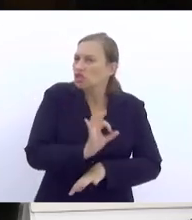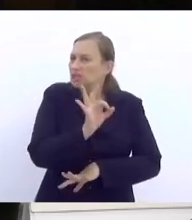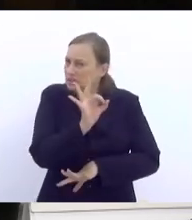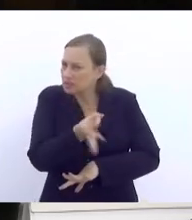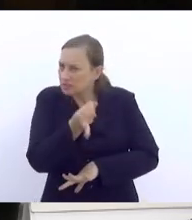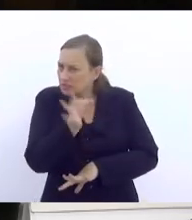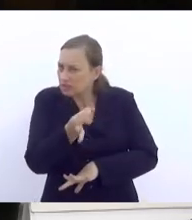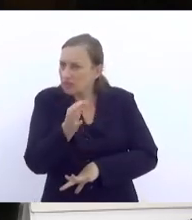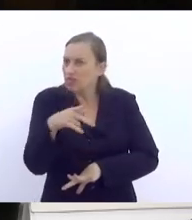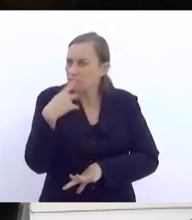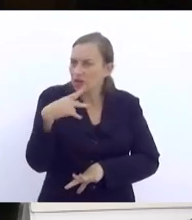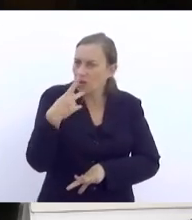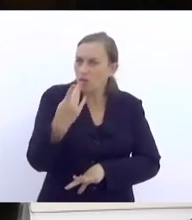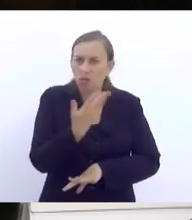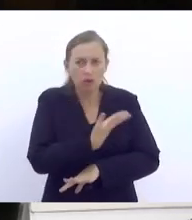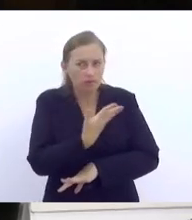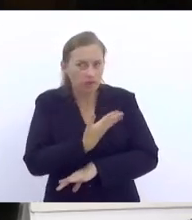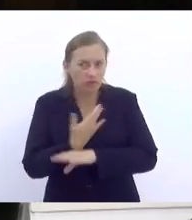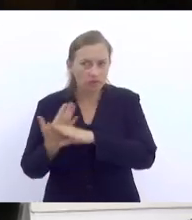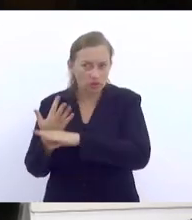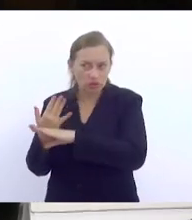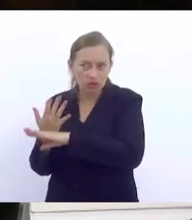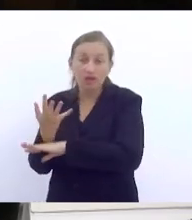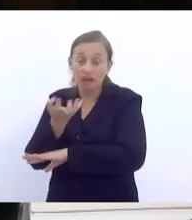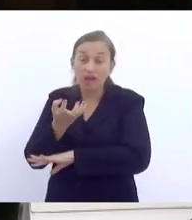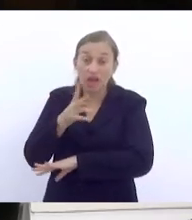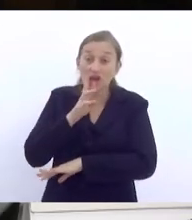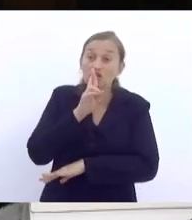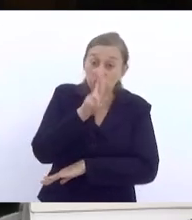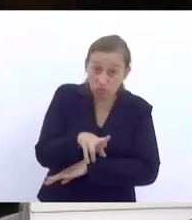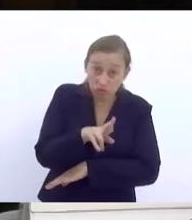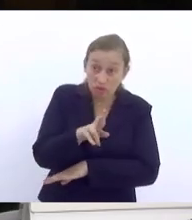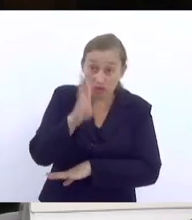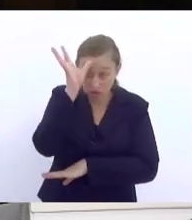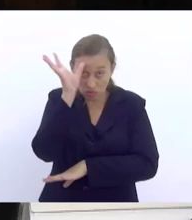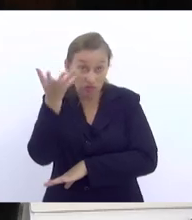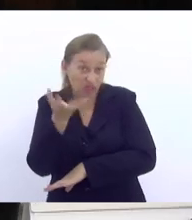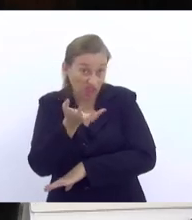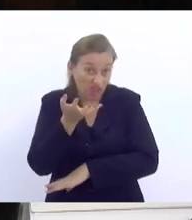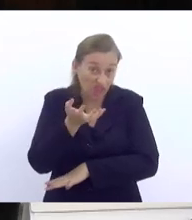conforme colocou aí o colega de Caxias, se ele quer responder, se ele quer resolver.